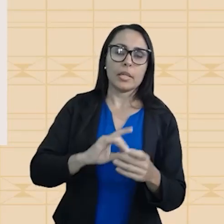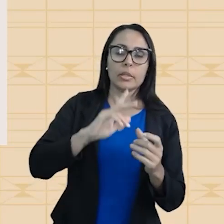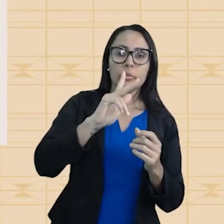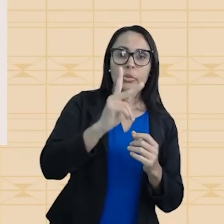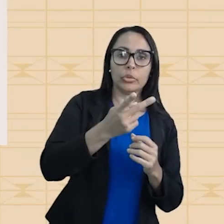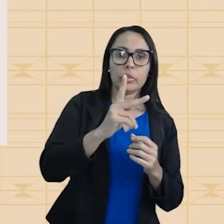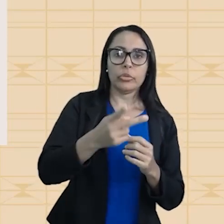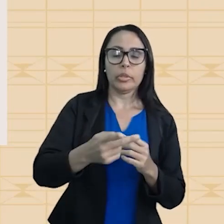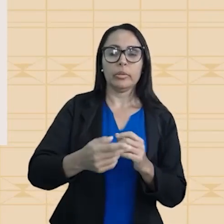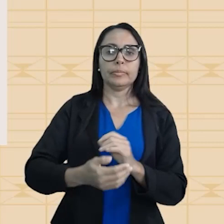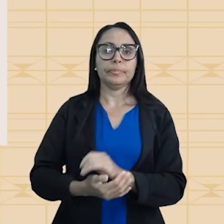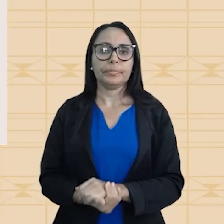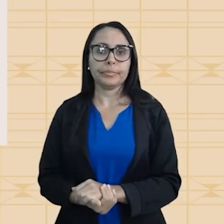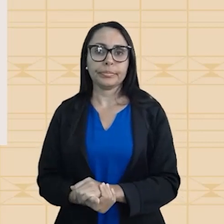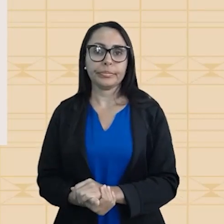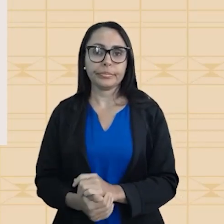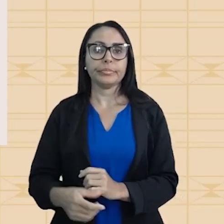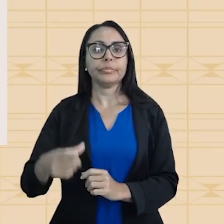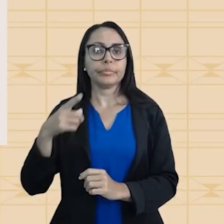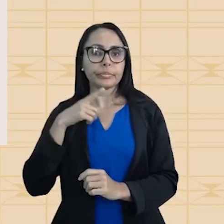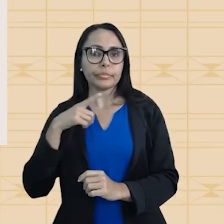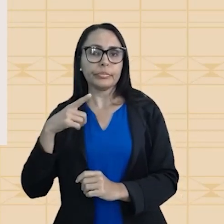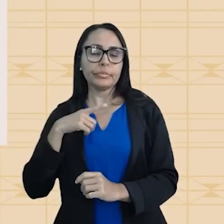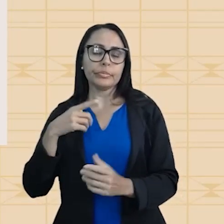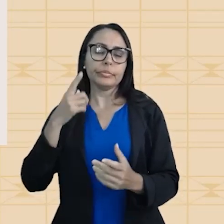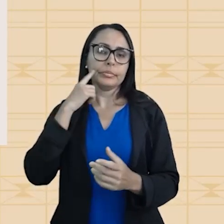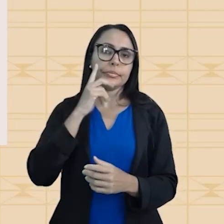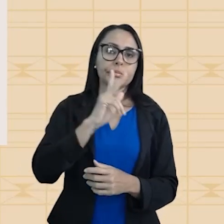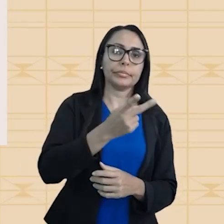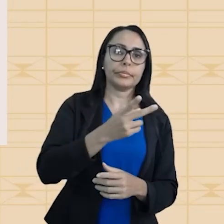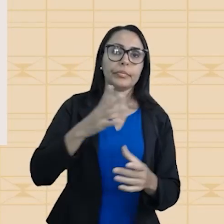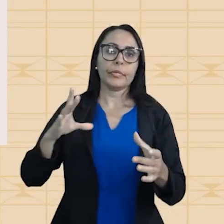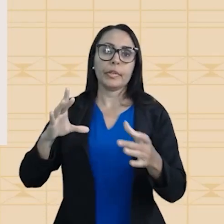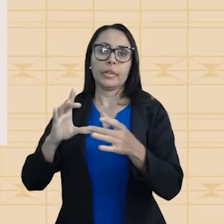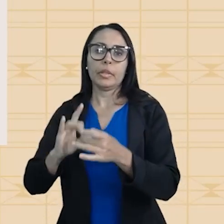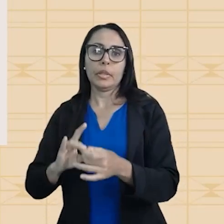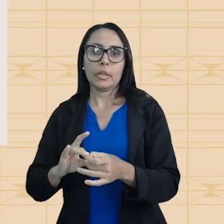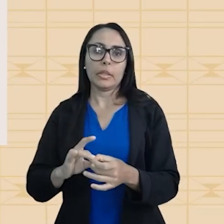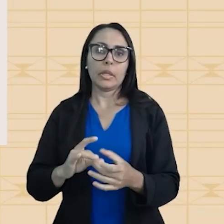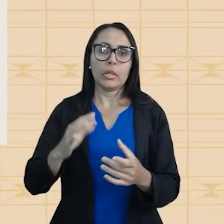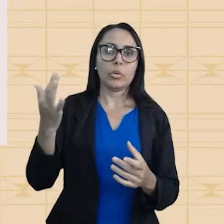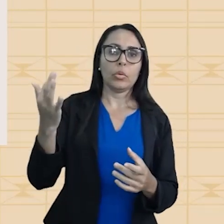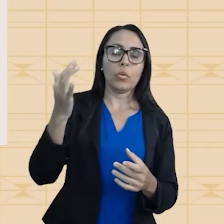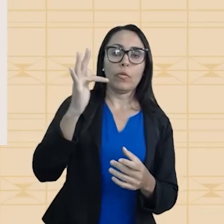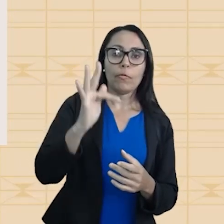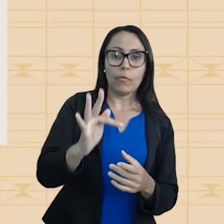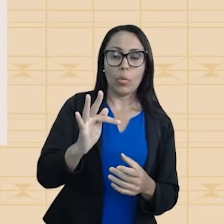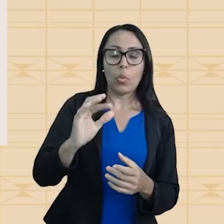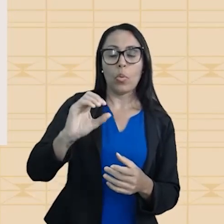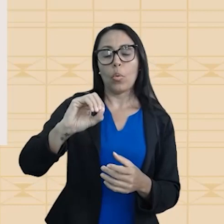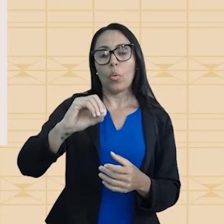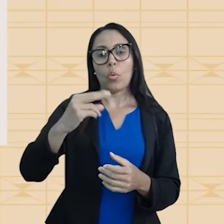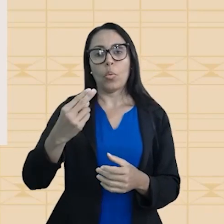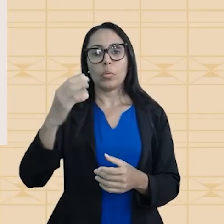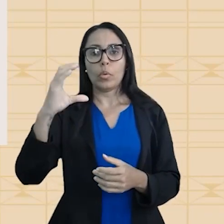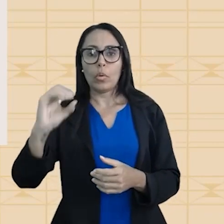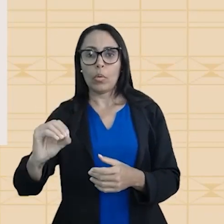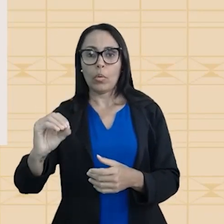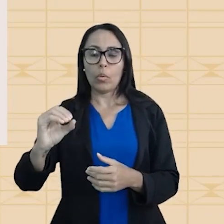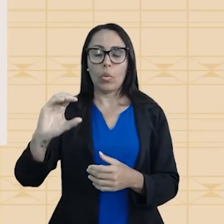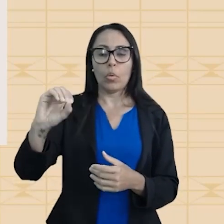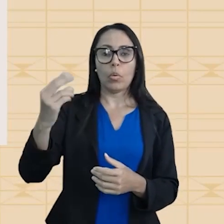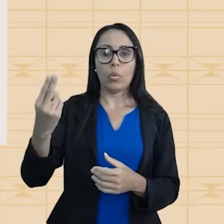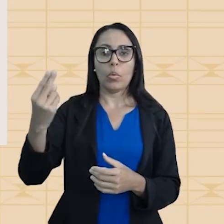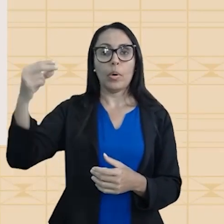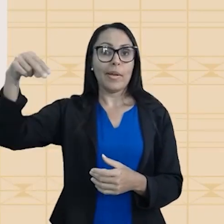Ligação de hidrogênio tem o hidrogênio ligado ao fom, flú ou oxigênio ou